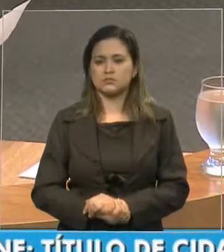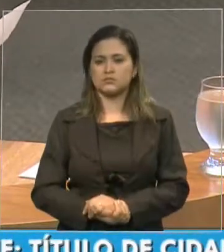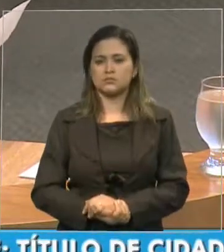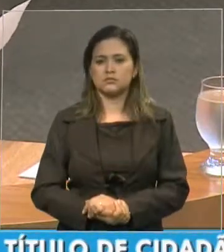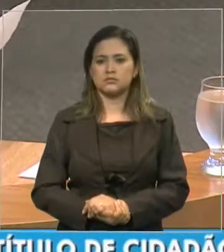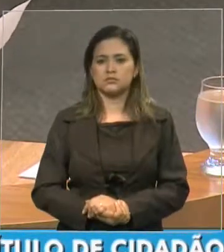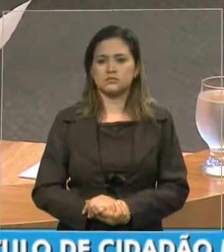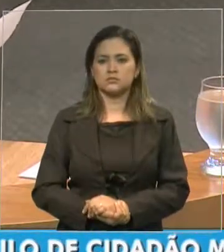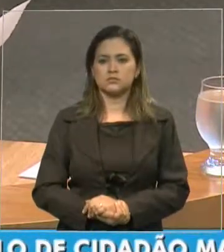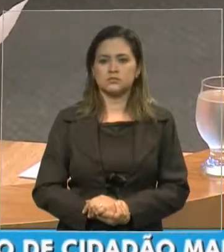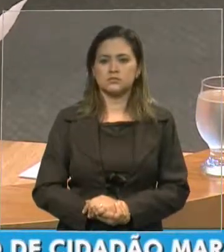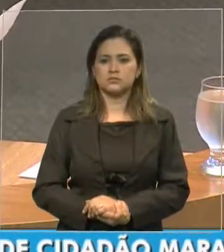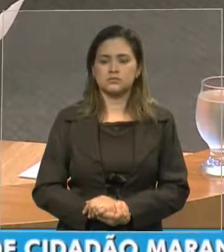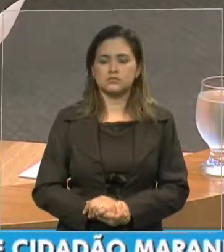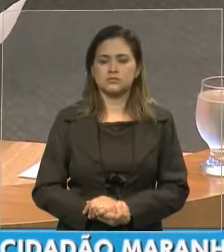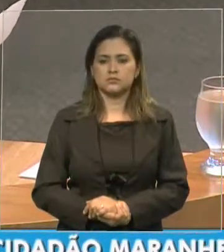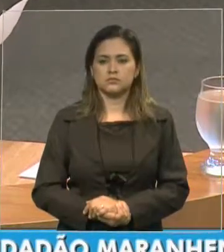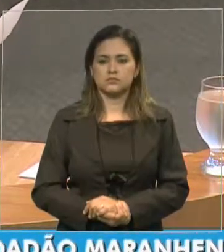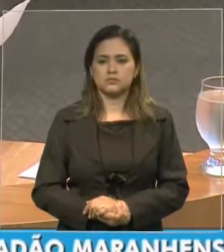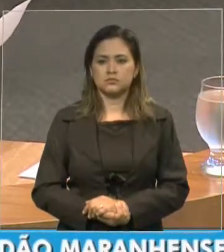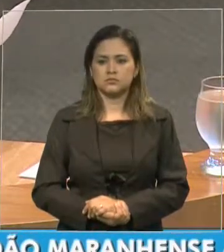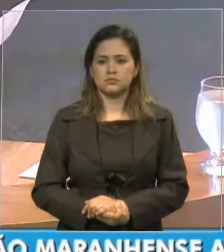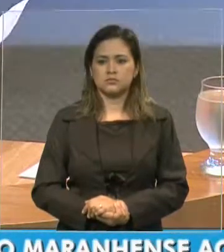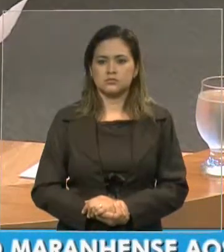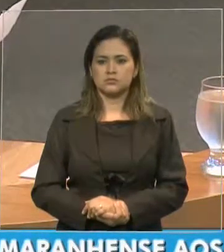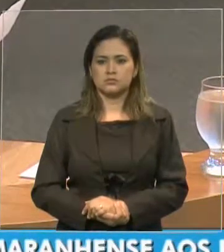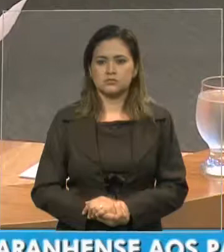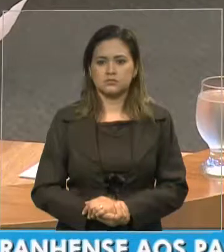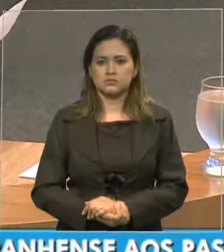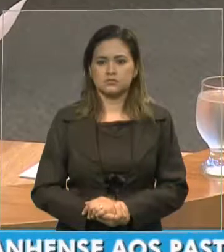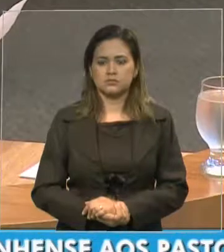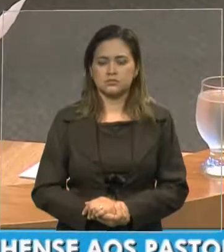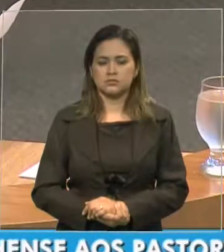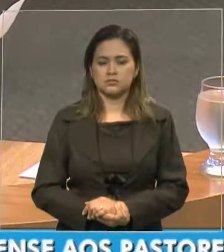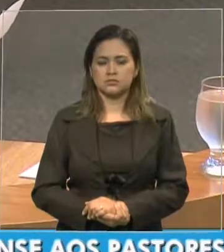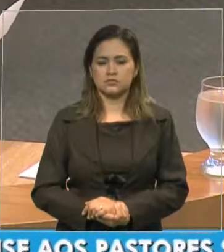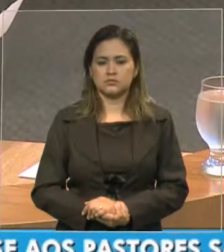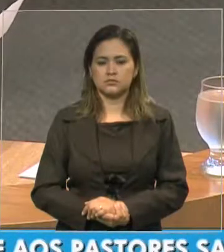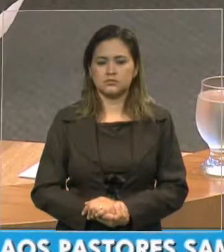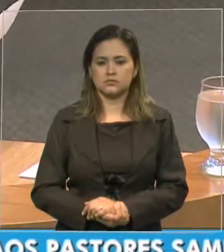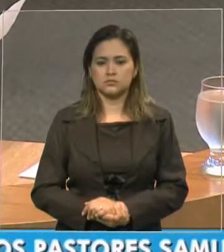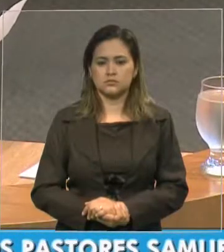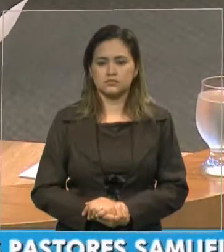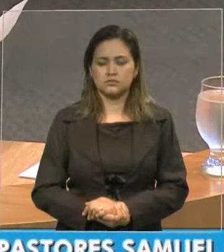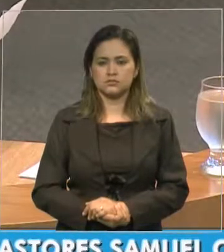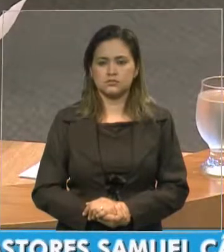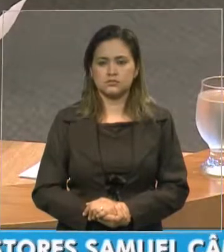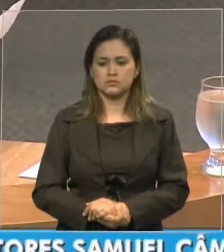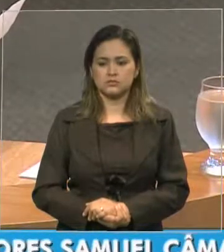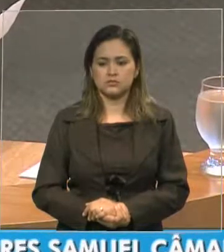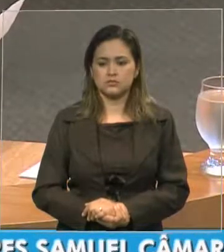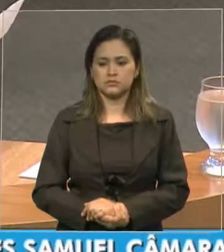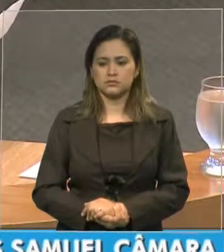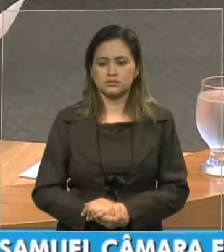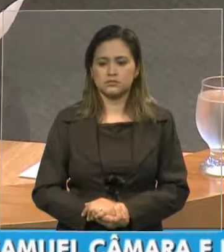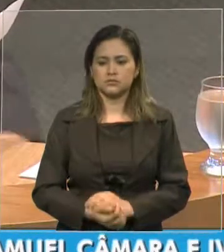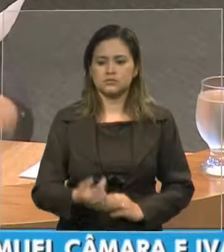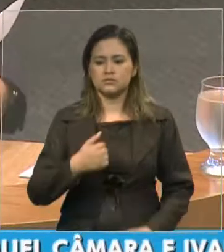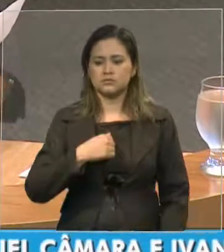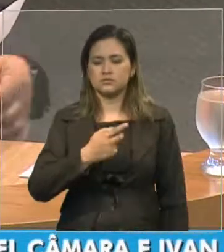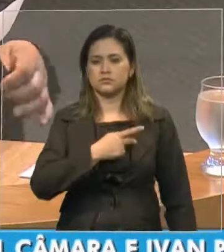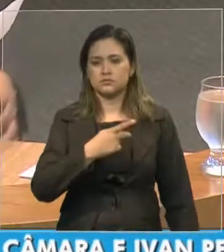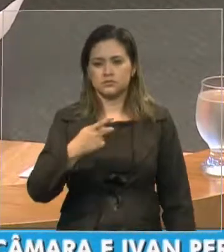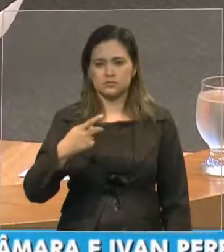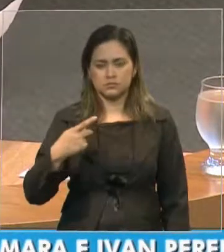senhor pastor, reverendo pastor, Coutinho, presidente da